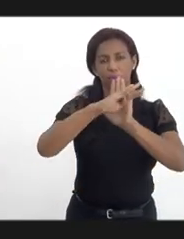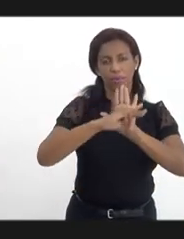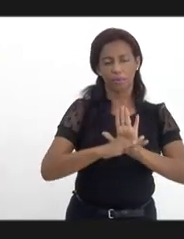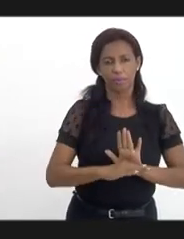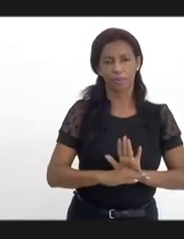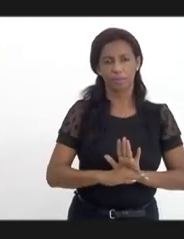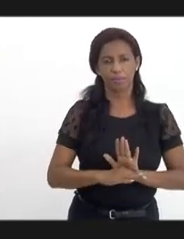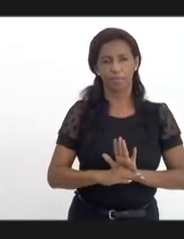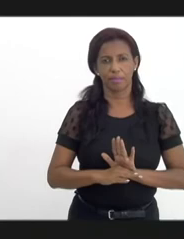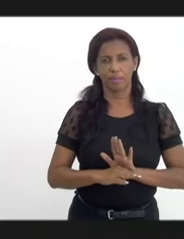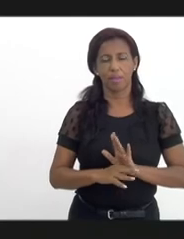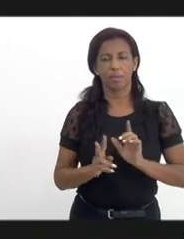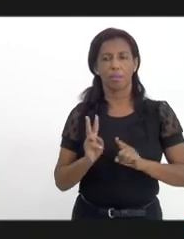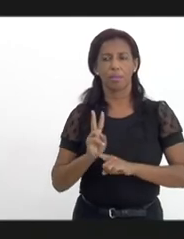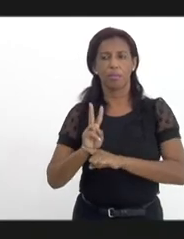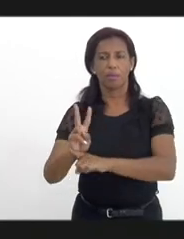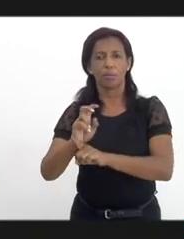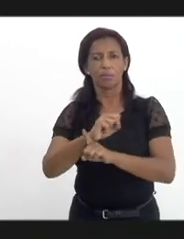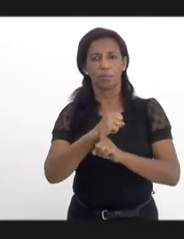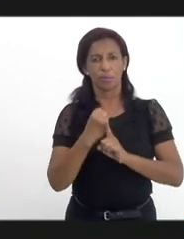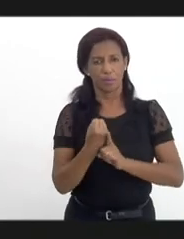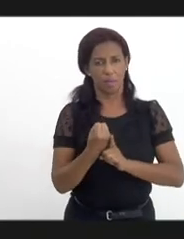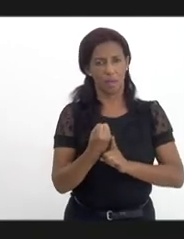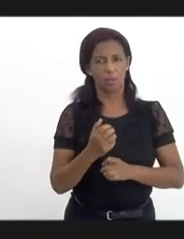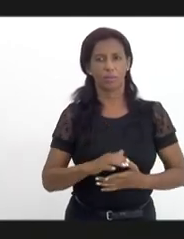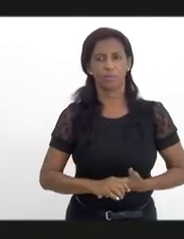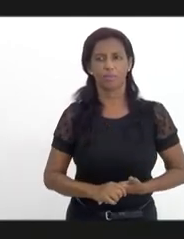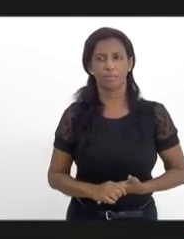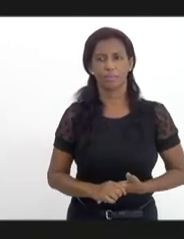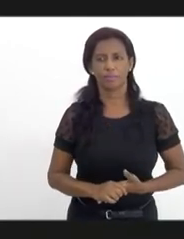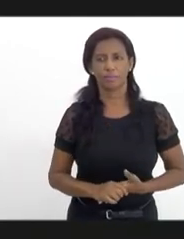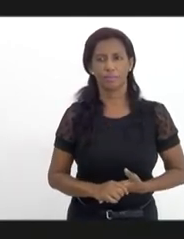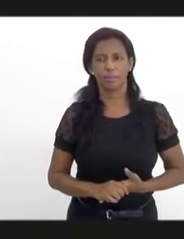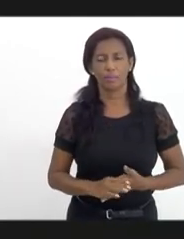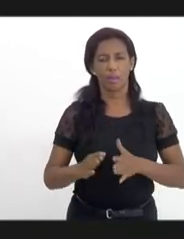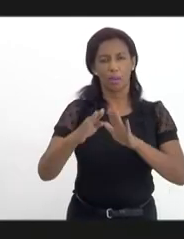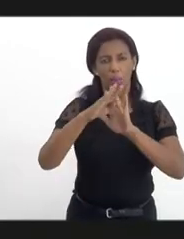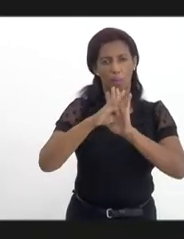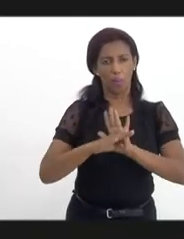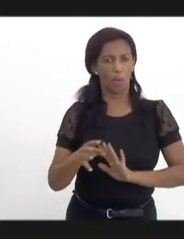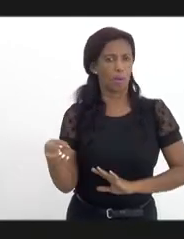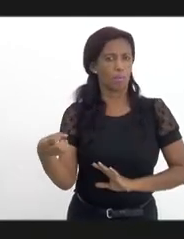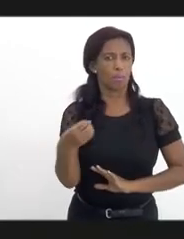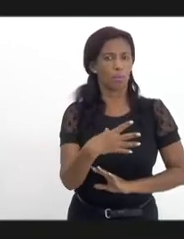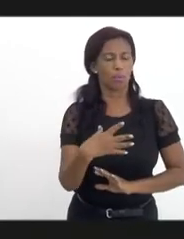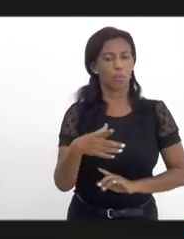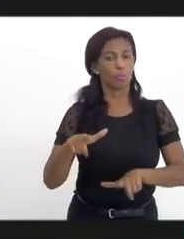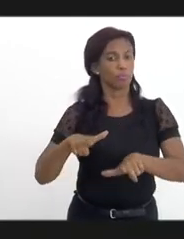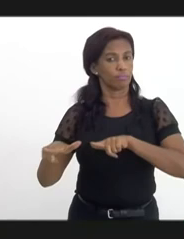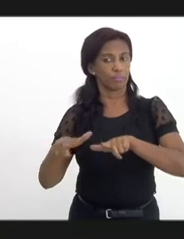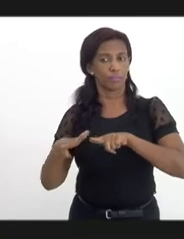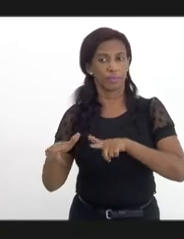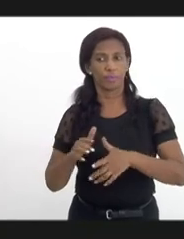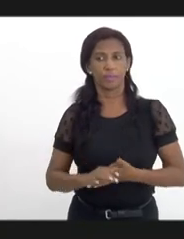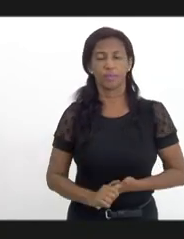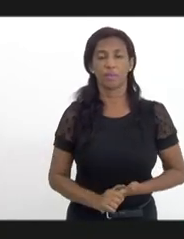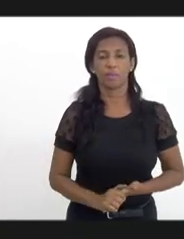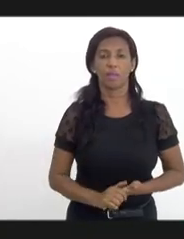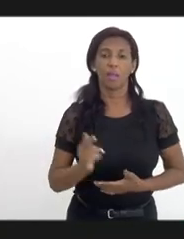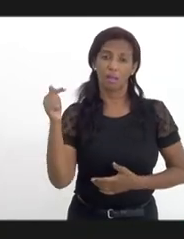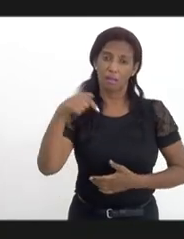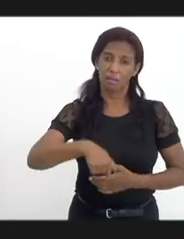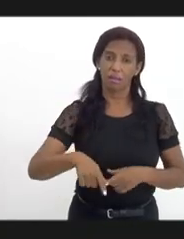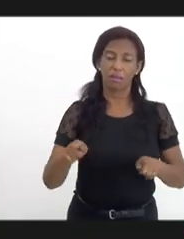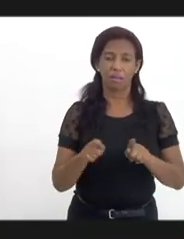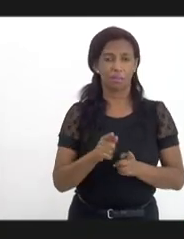Abordagem Social aqui no município. É um programa novo aqui no nosso município, Serviço Novo. E só aqui também,